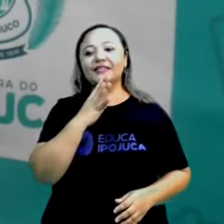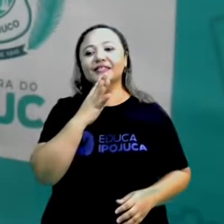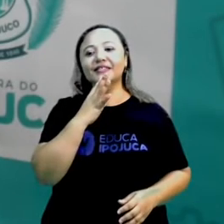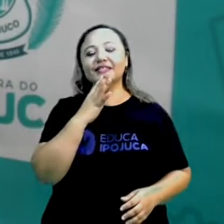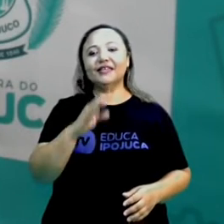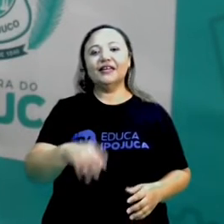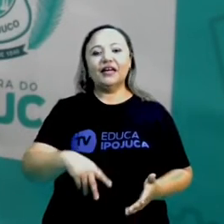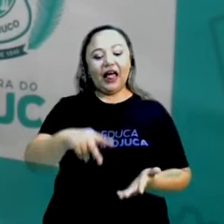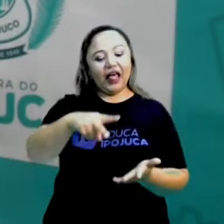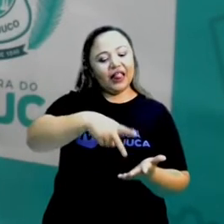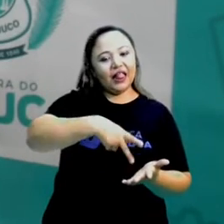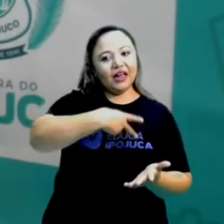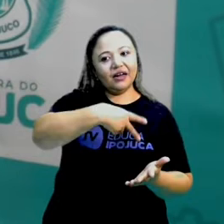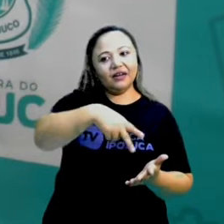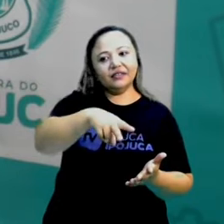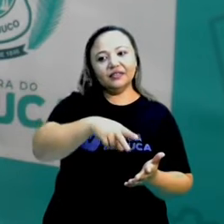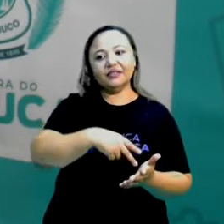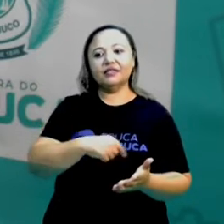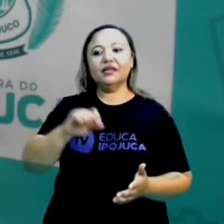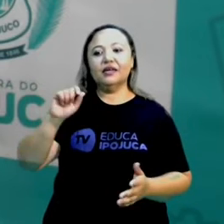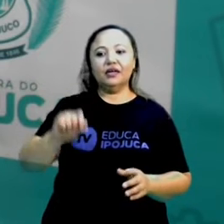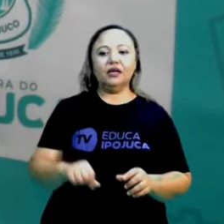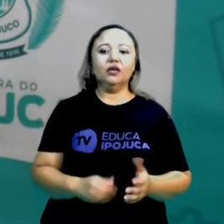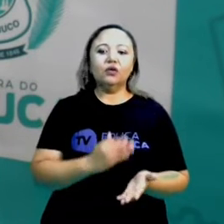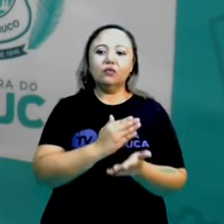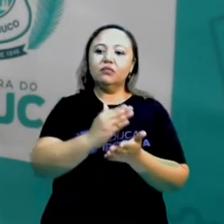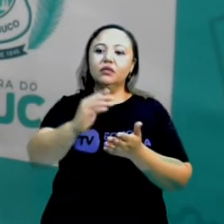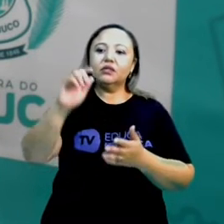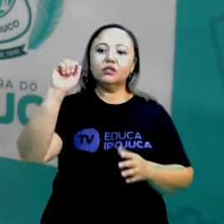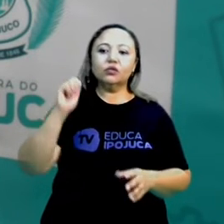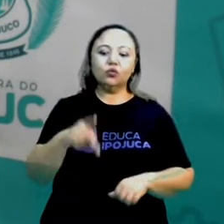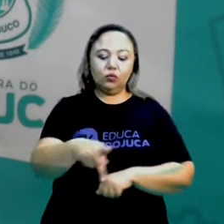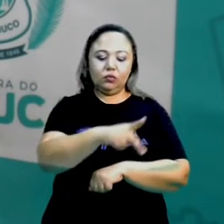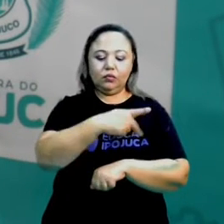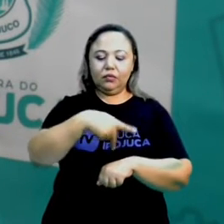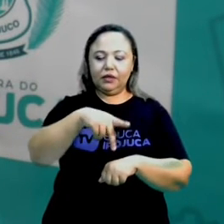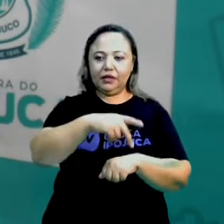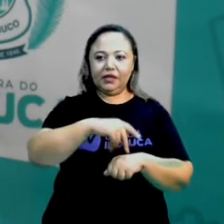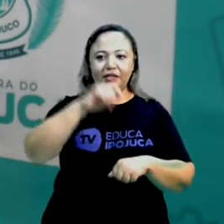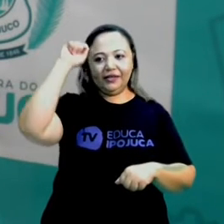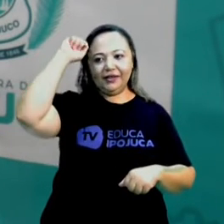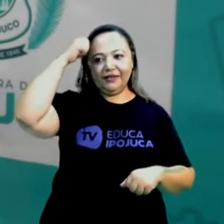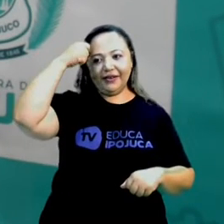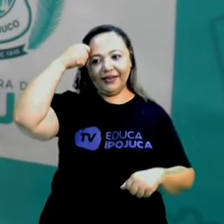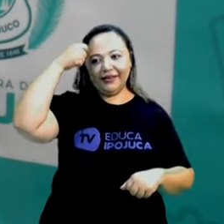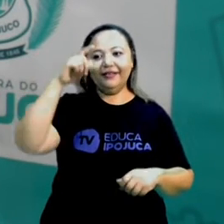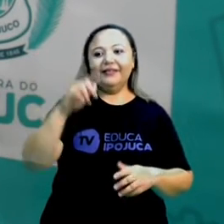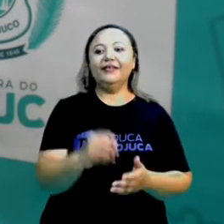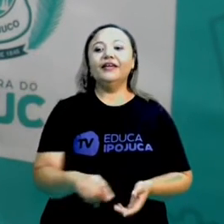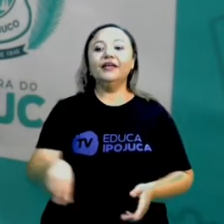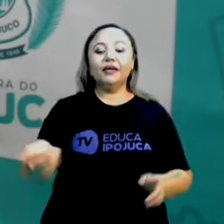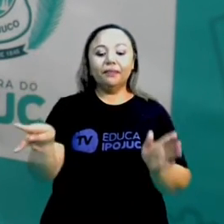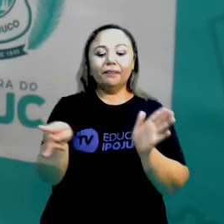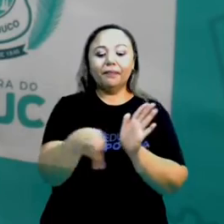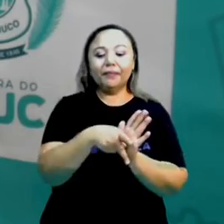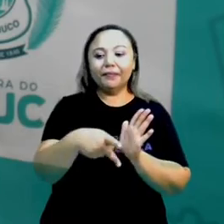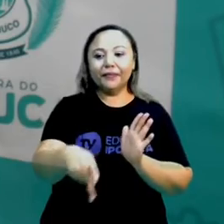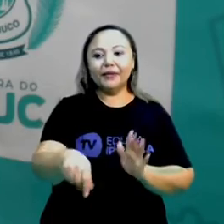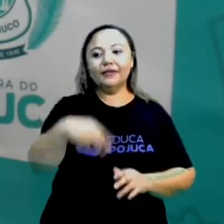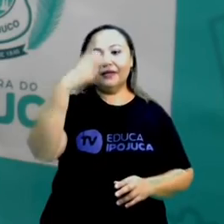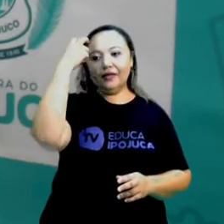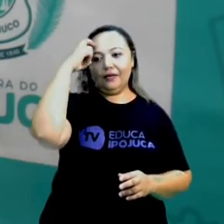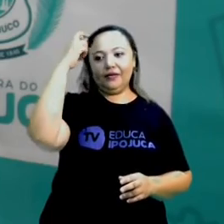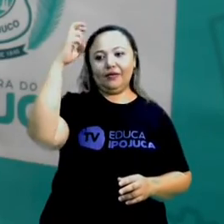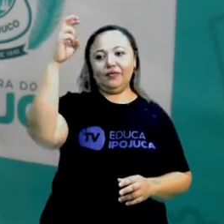fazem parte da nossa cultura. Isso mesmo, da nossa cultura. Então vamos lá, conheceu.